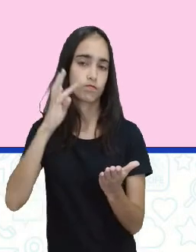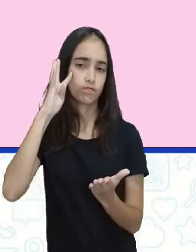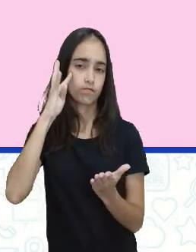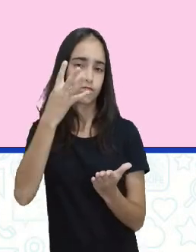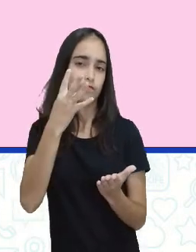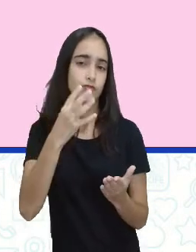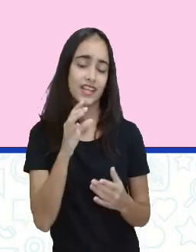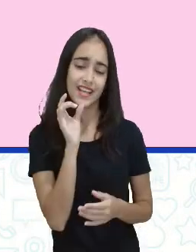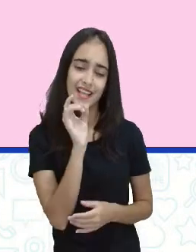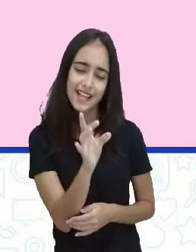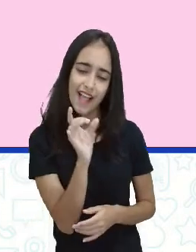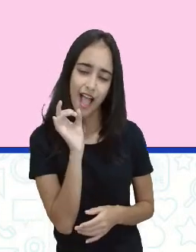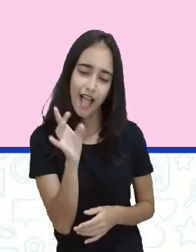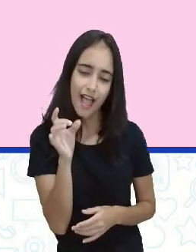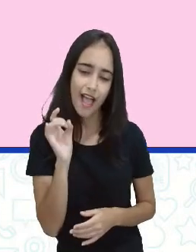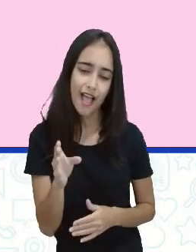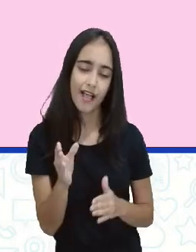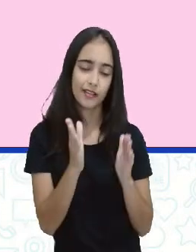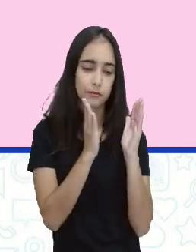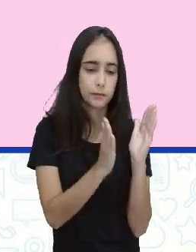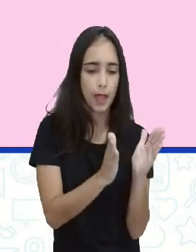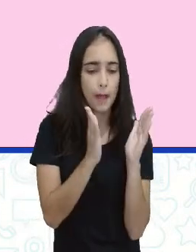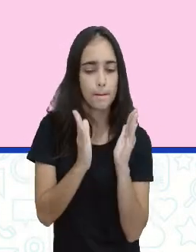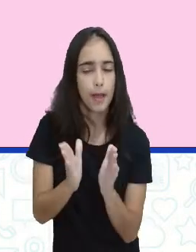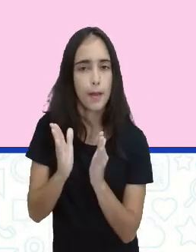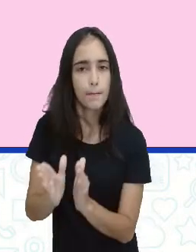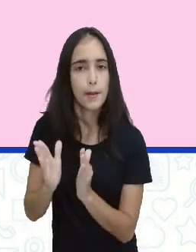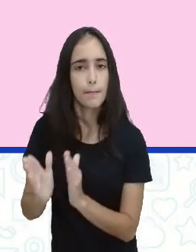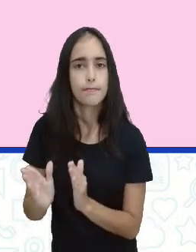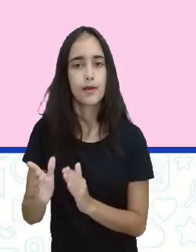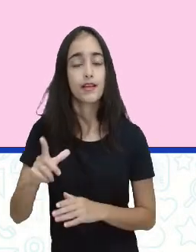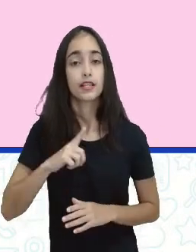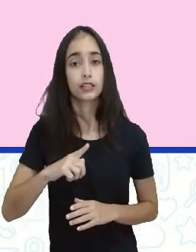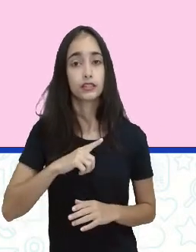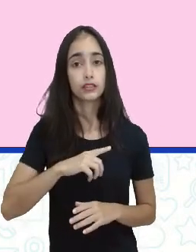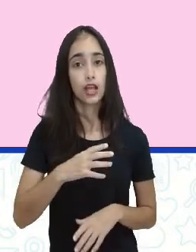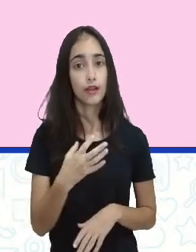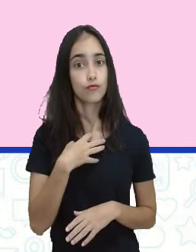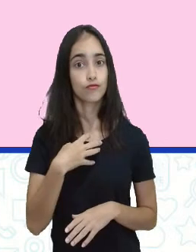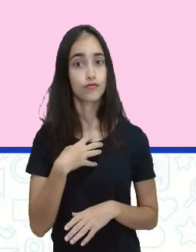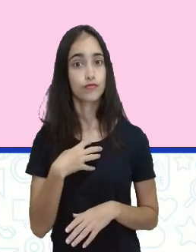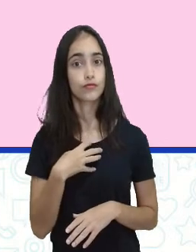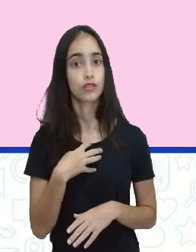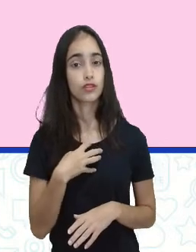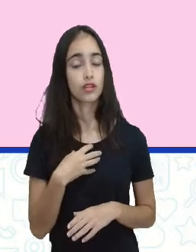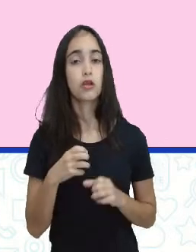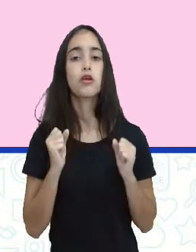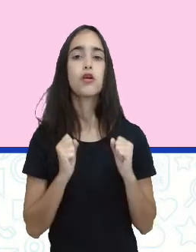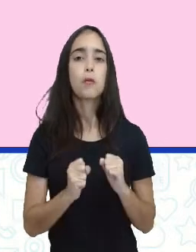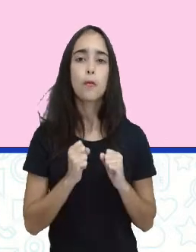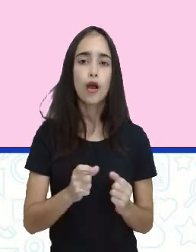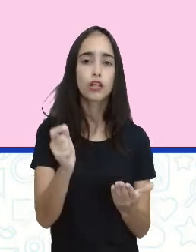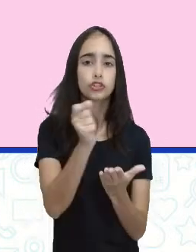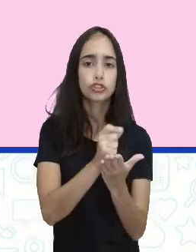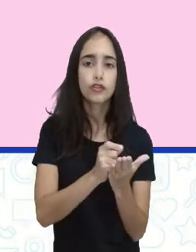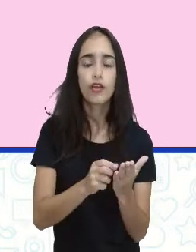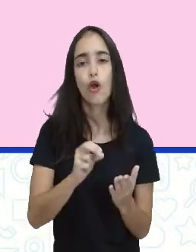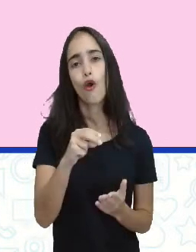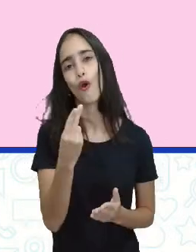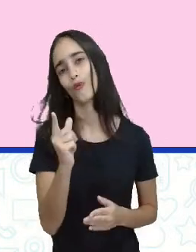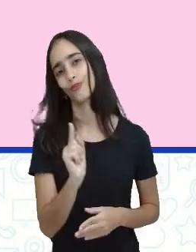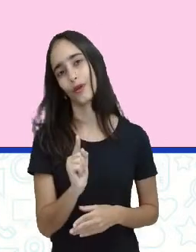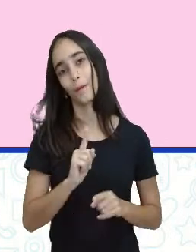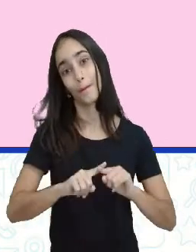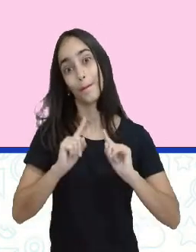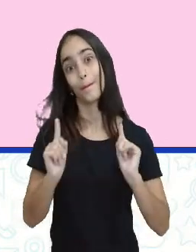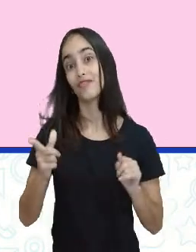cada etapa tem uma operação que pode estar escrita ali ou não. Mas